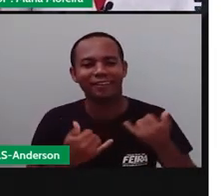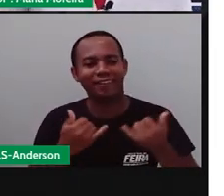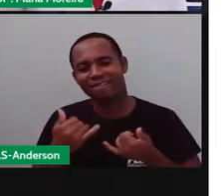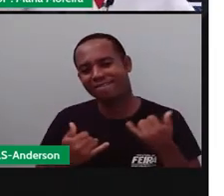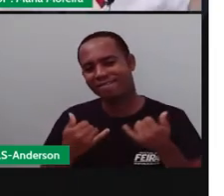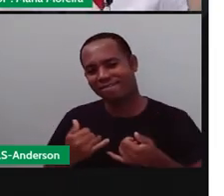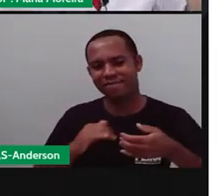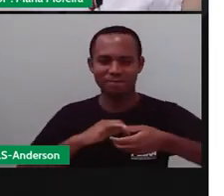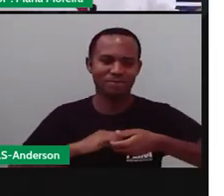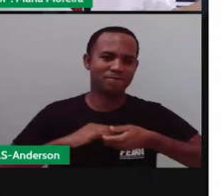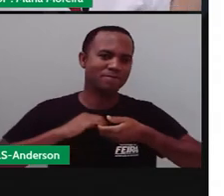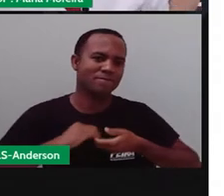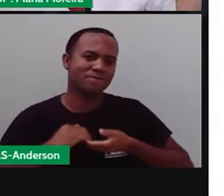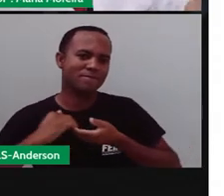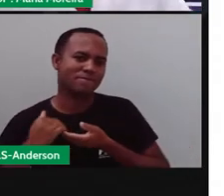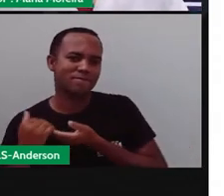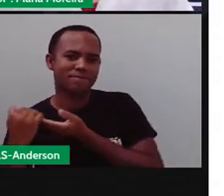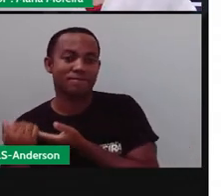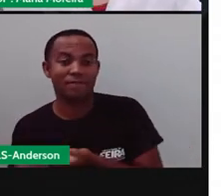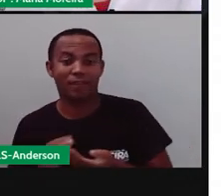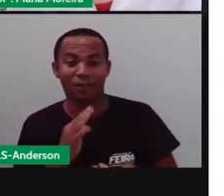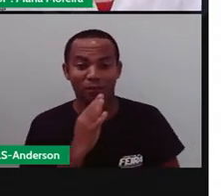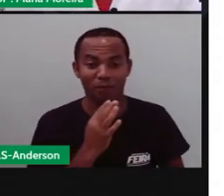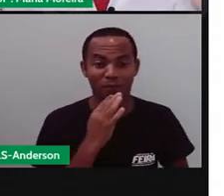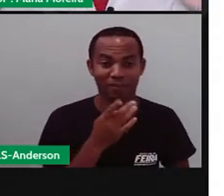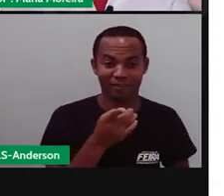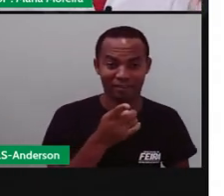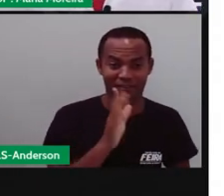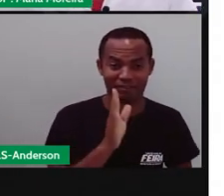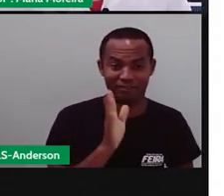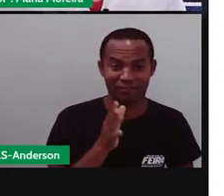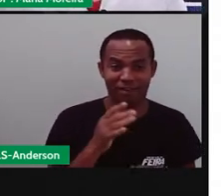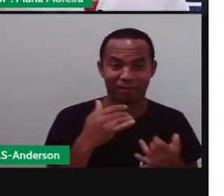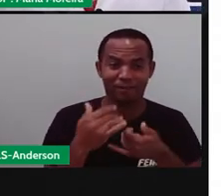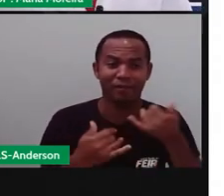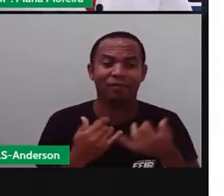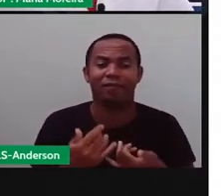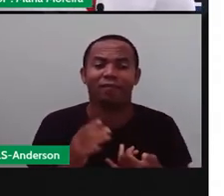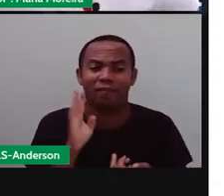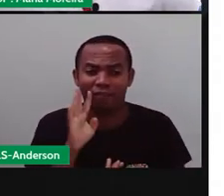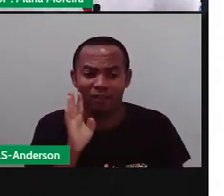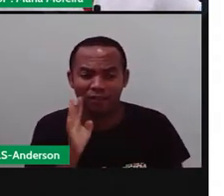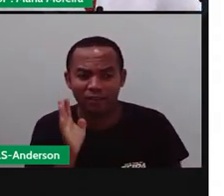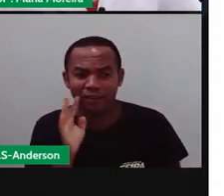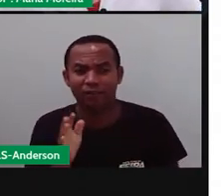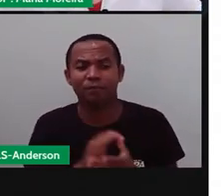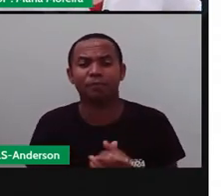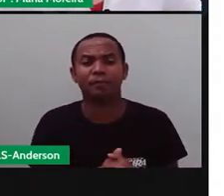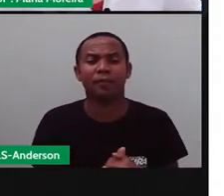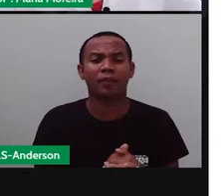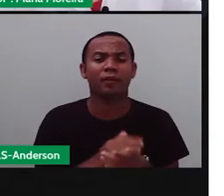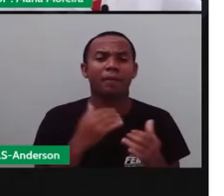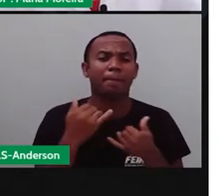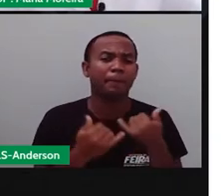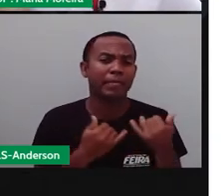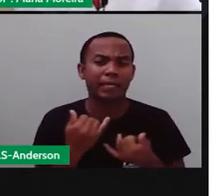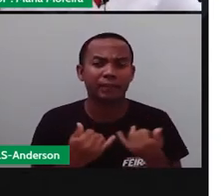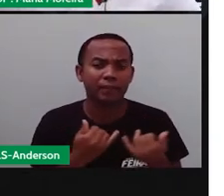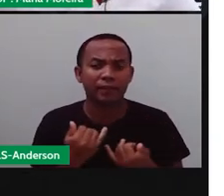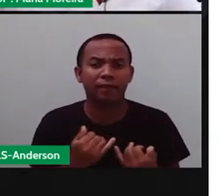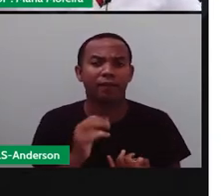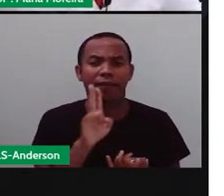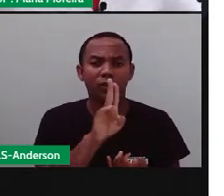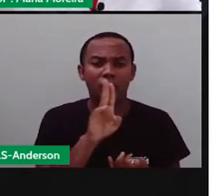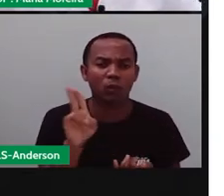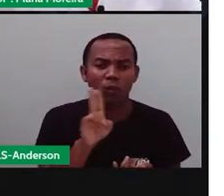quebrou. O amor que tu me tinhas, era pouco e se acabou. Bom, elas são chamadas também de cirandas em